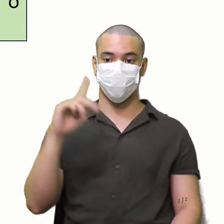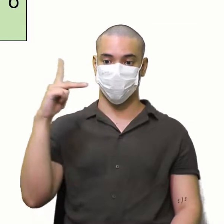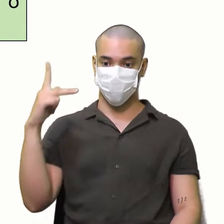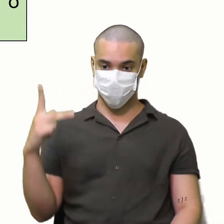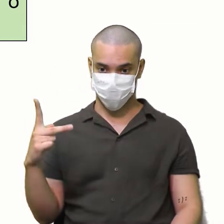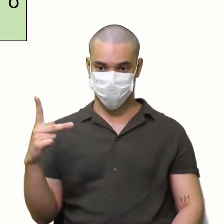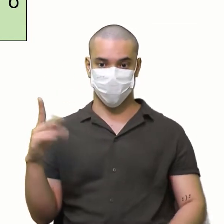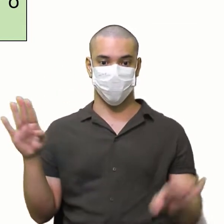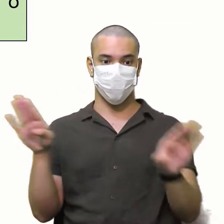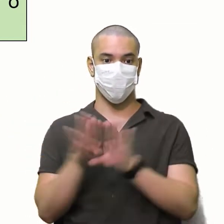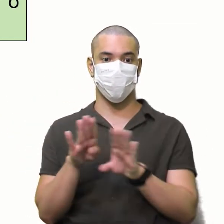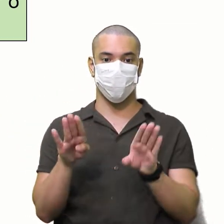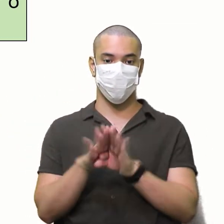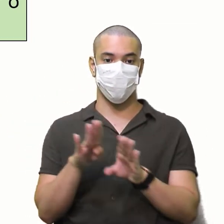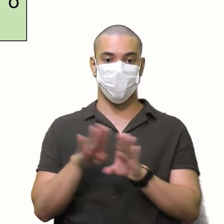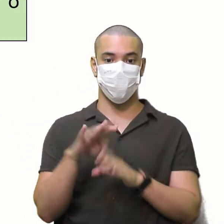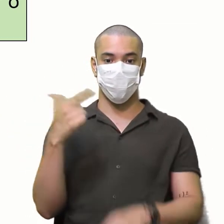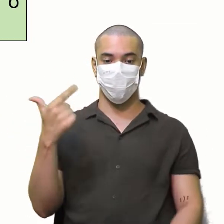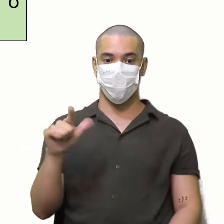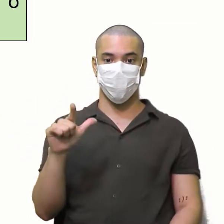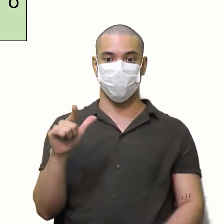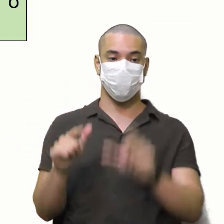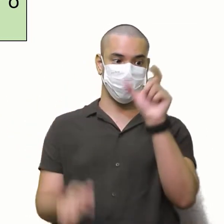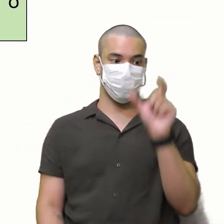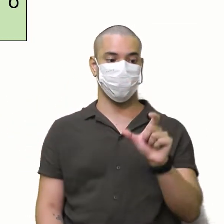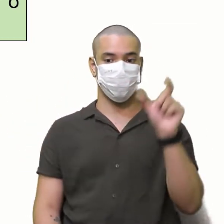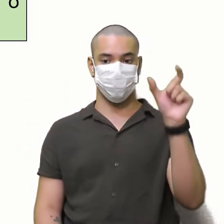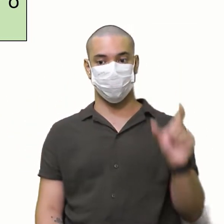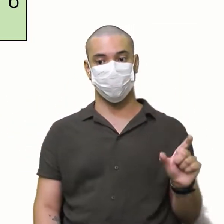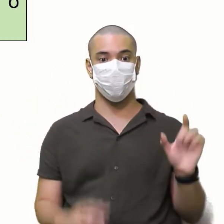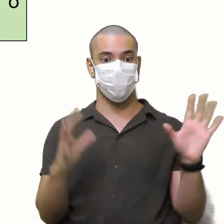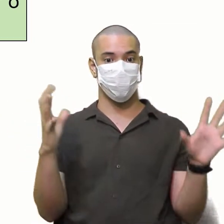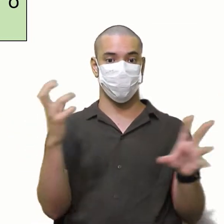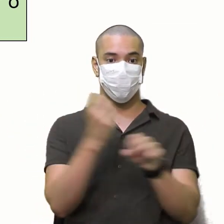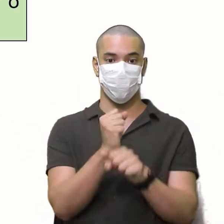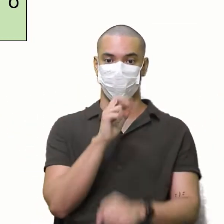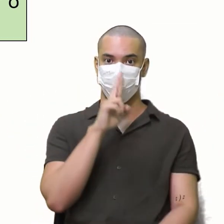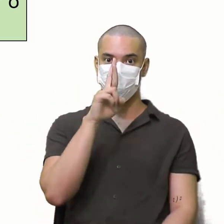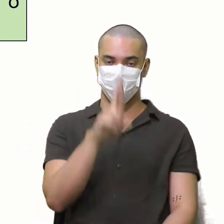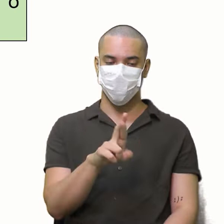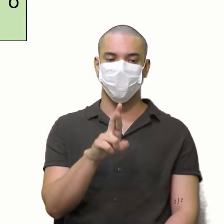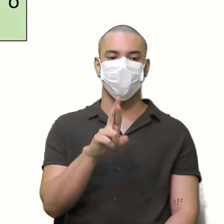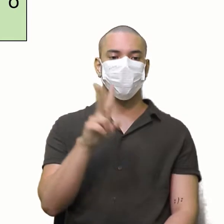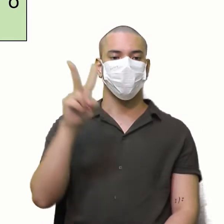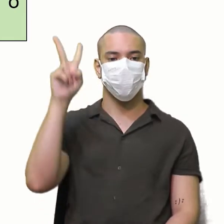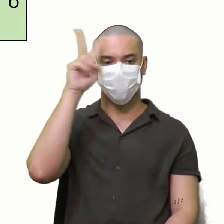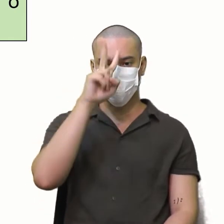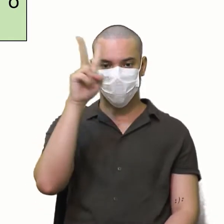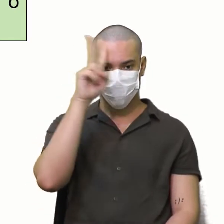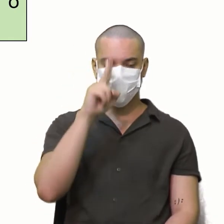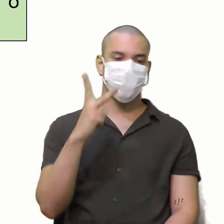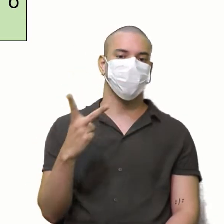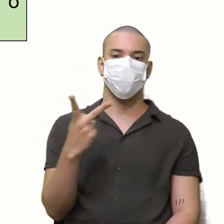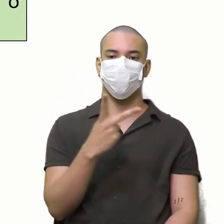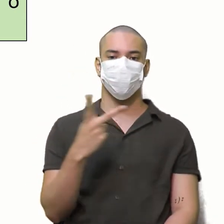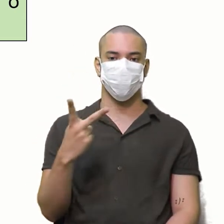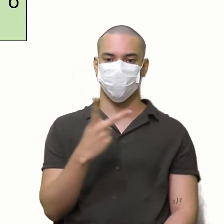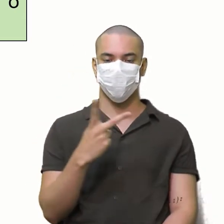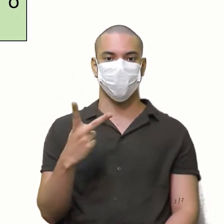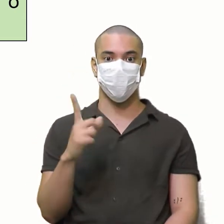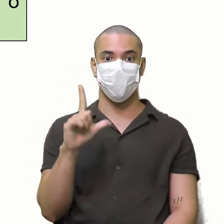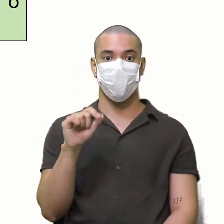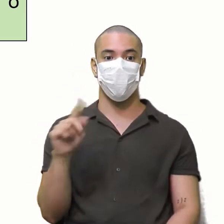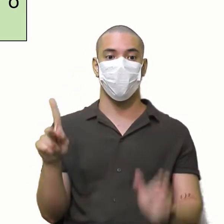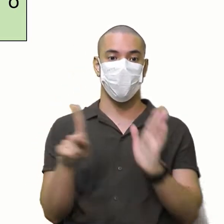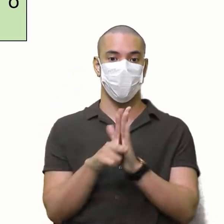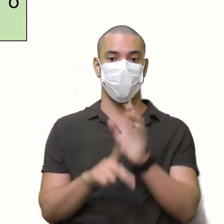E das outras duas filas À sua direita E some o resultado Lembrando que Essas duas filas São aquelas linhas Que estão